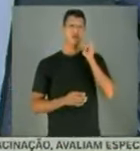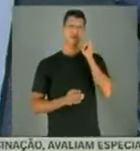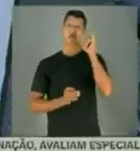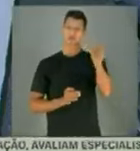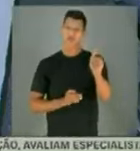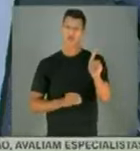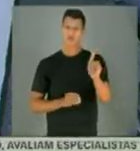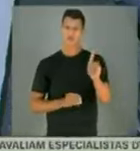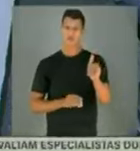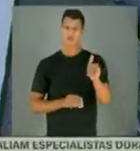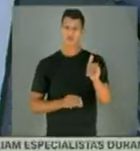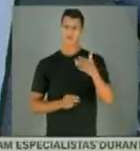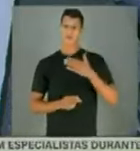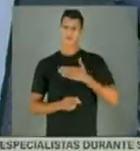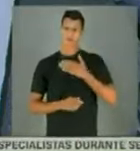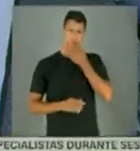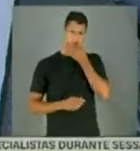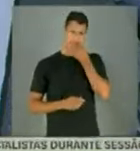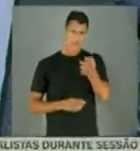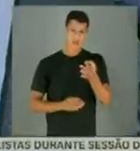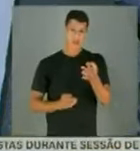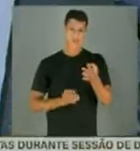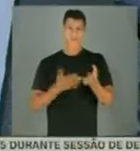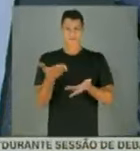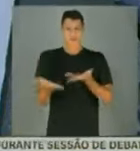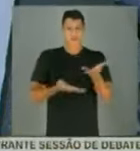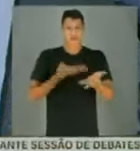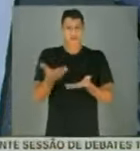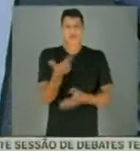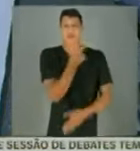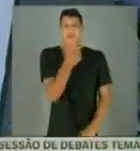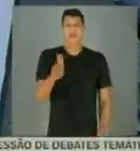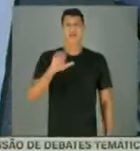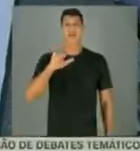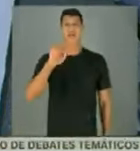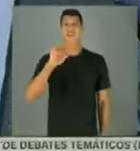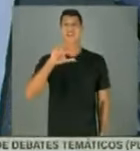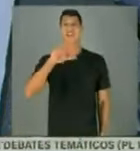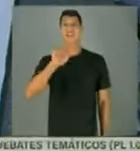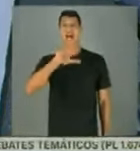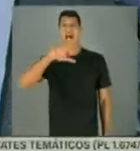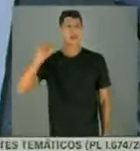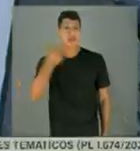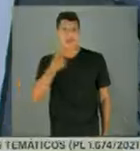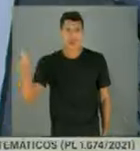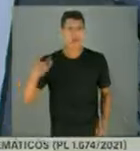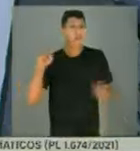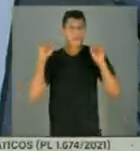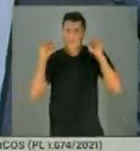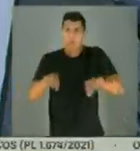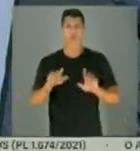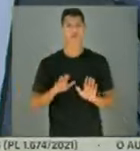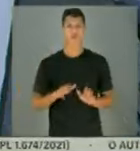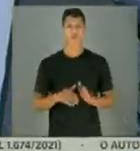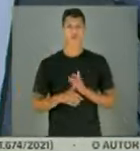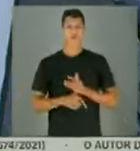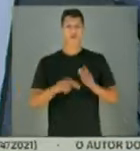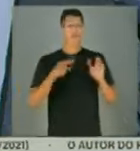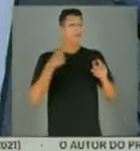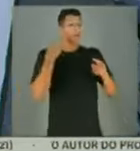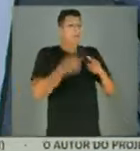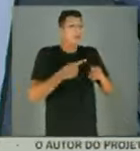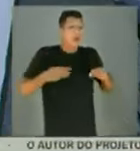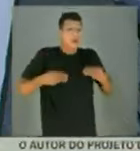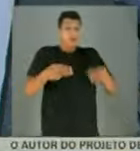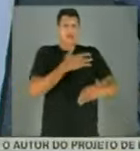vossa excelência, na minha opinião, esse tratamento não tem eficácia comprovada. Sim, mas a pergunta não cala. É por que o